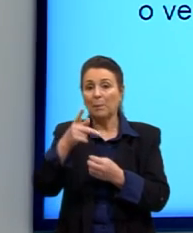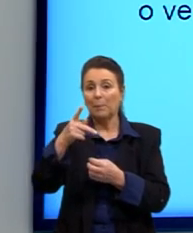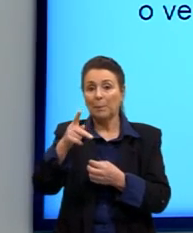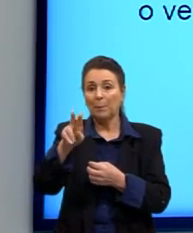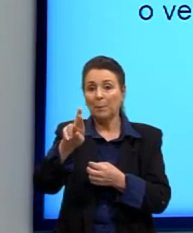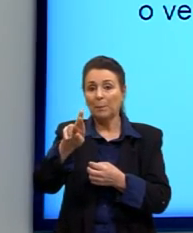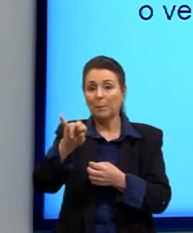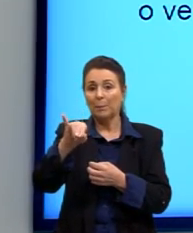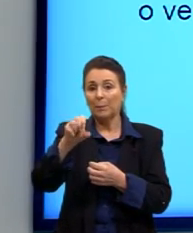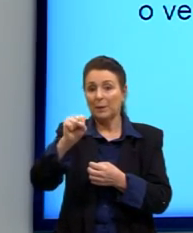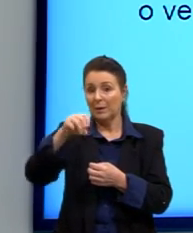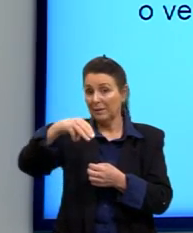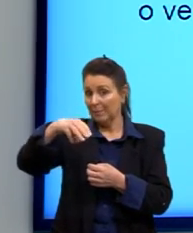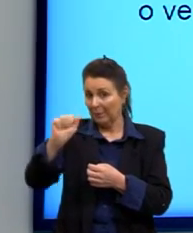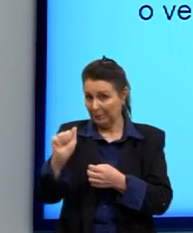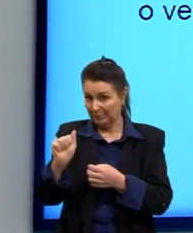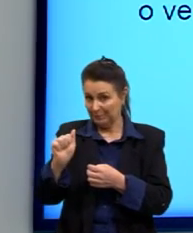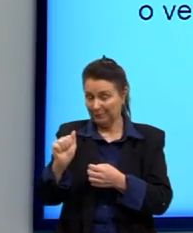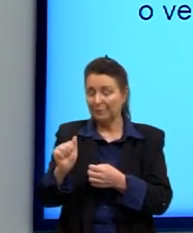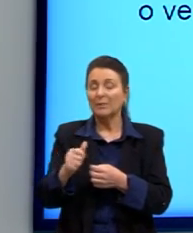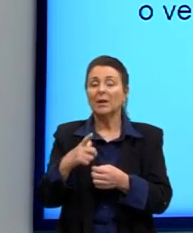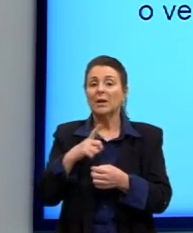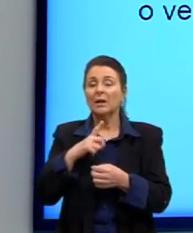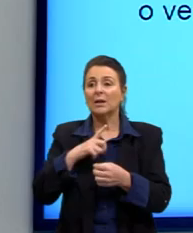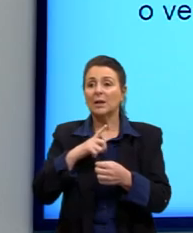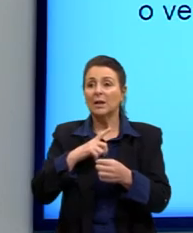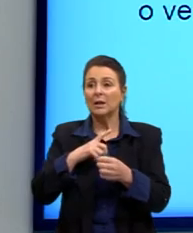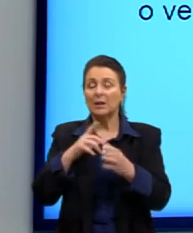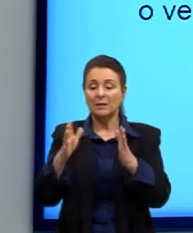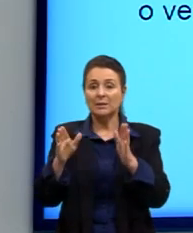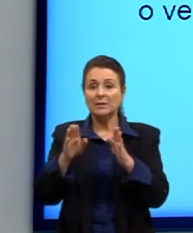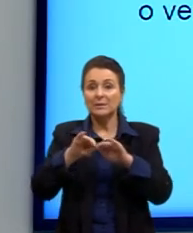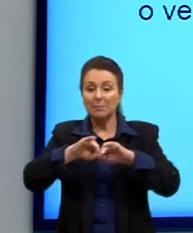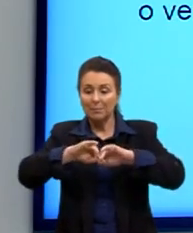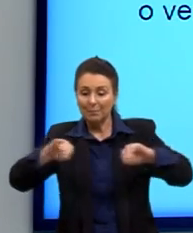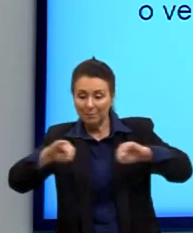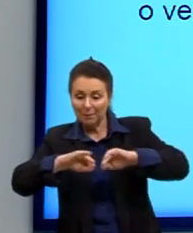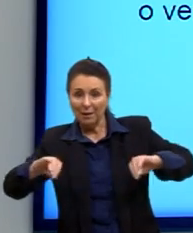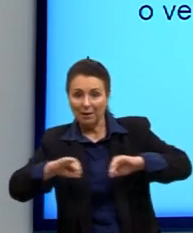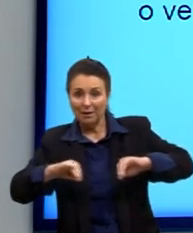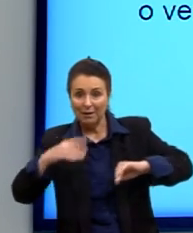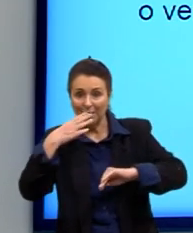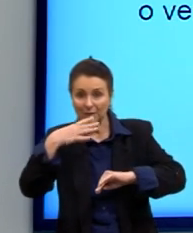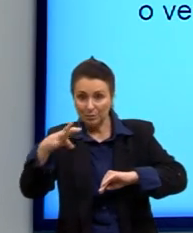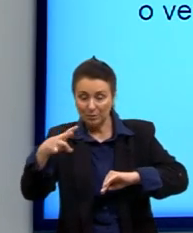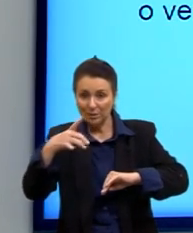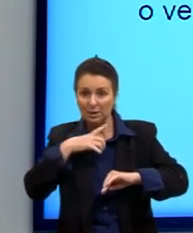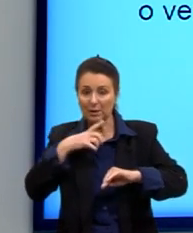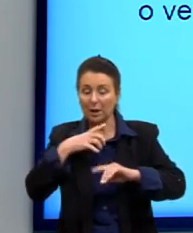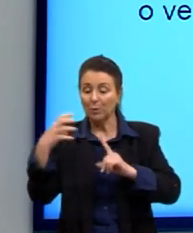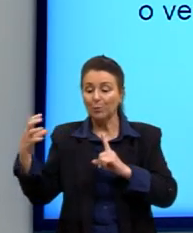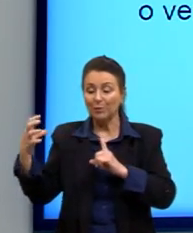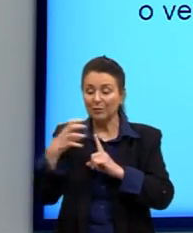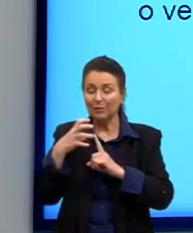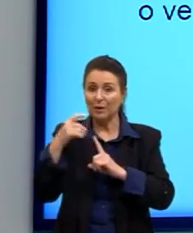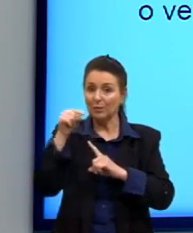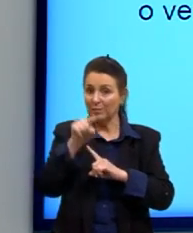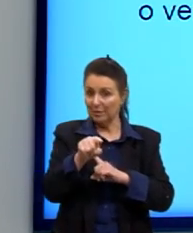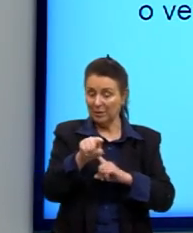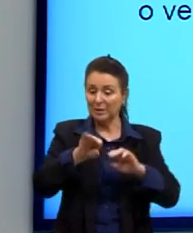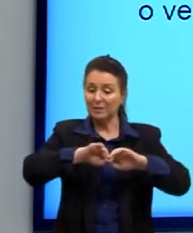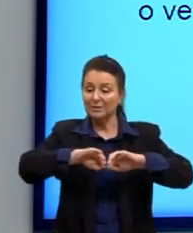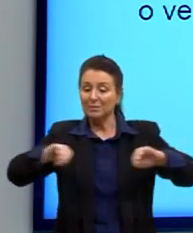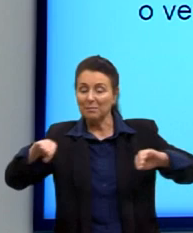A gente já vai conversar melhor sobre ele. E ele, então, separa todas as cores. Existe um efeito aqui que a gente vai falar daqui a pouco e ele